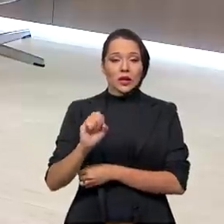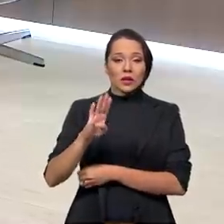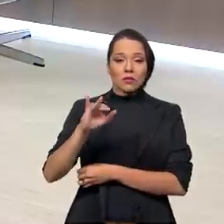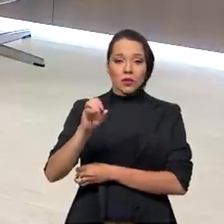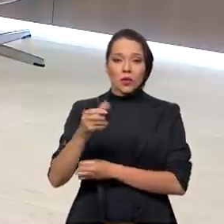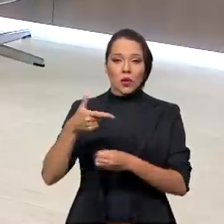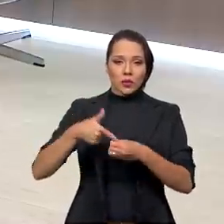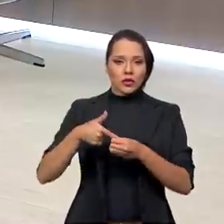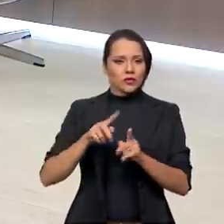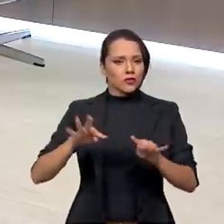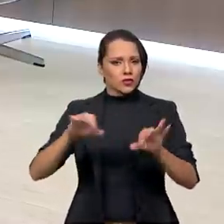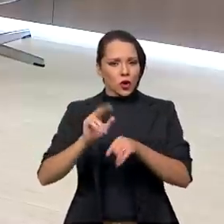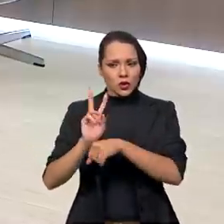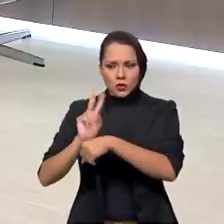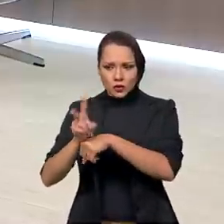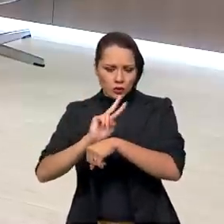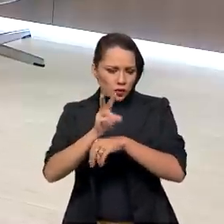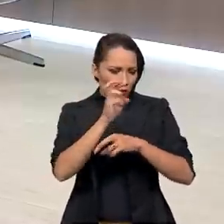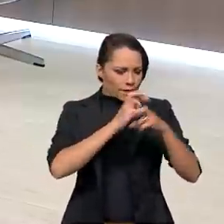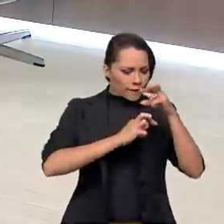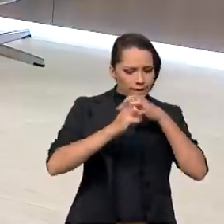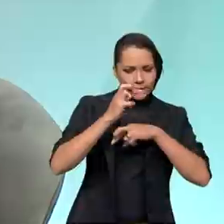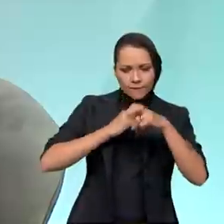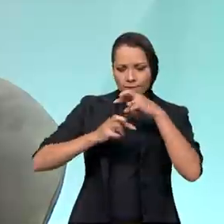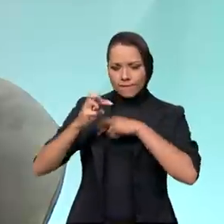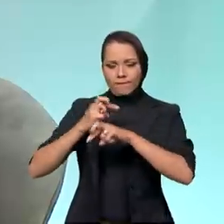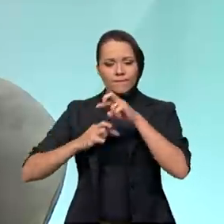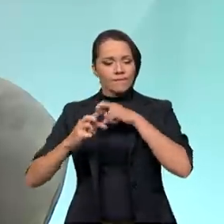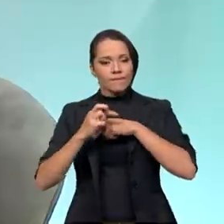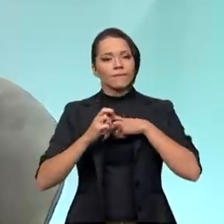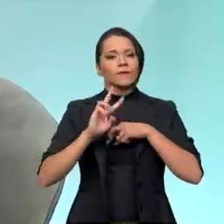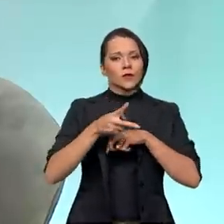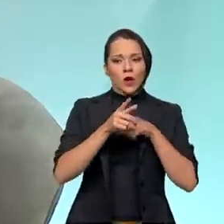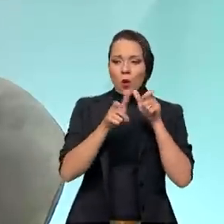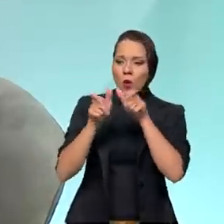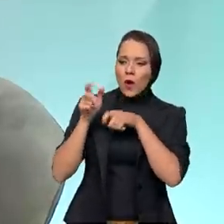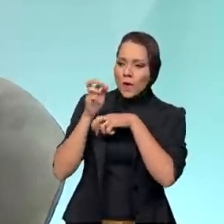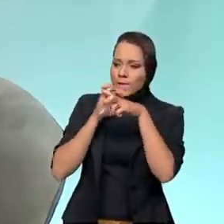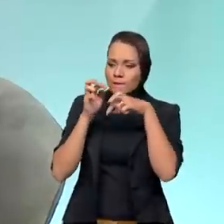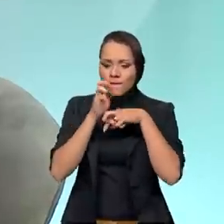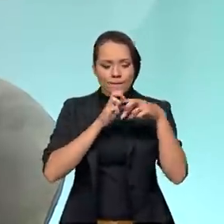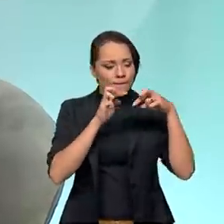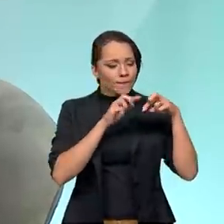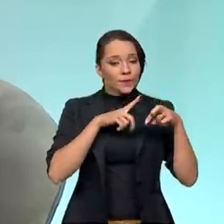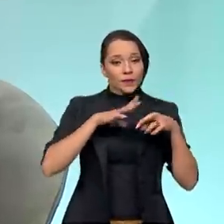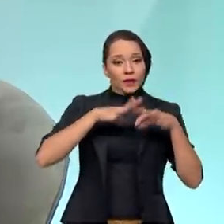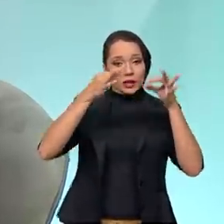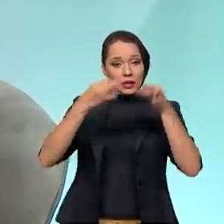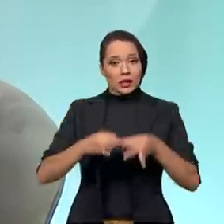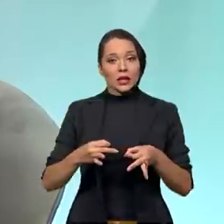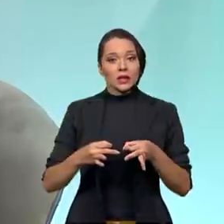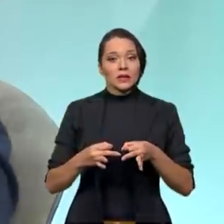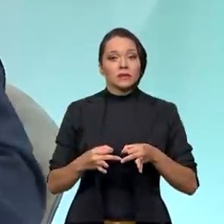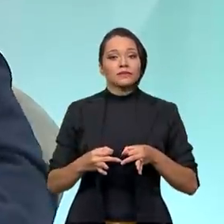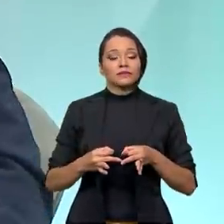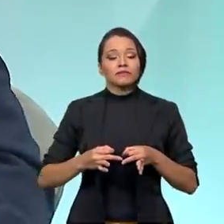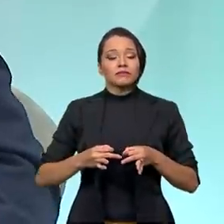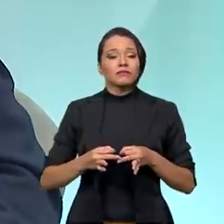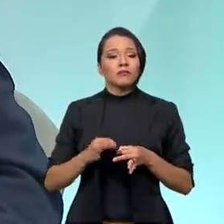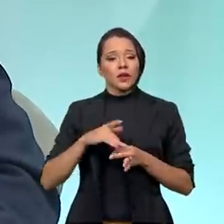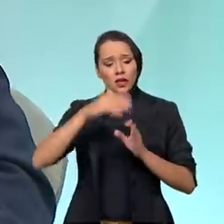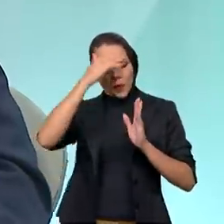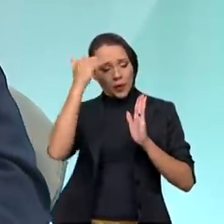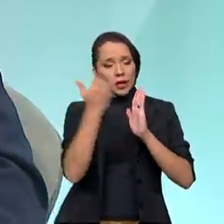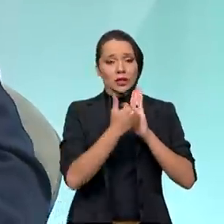várias fiscalizações recorrentes para ter certeza do